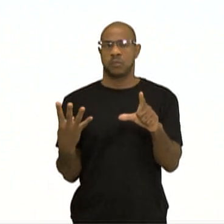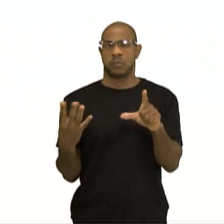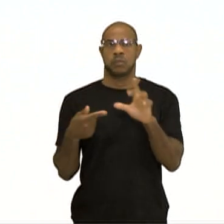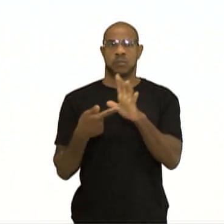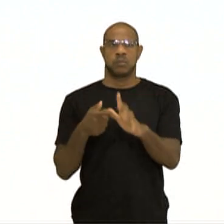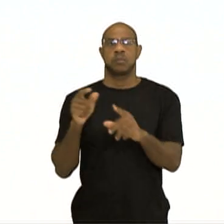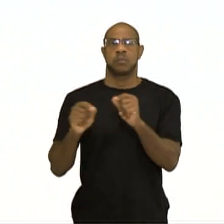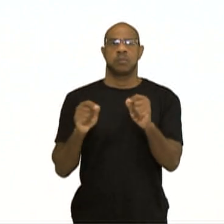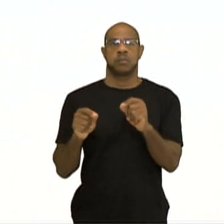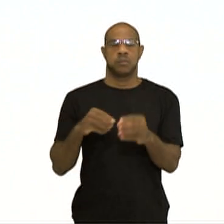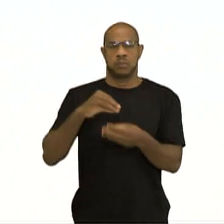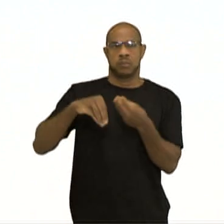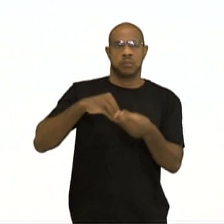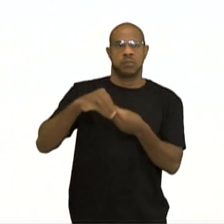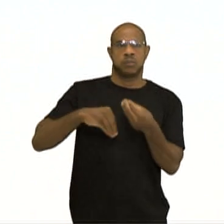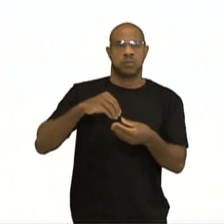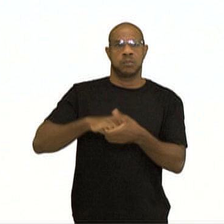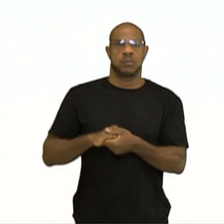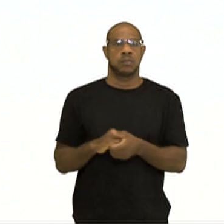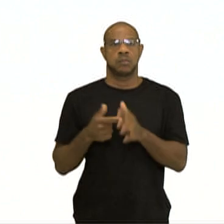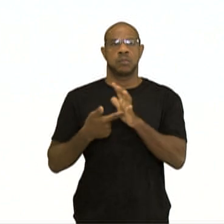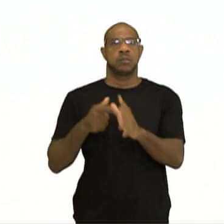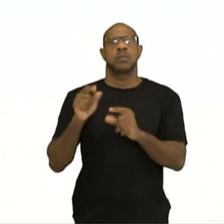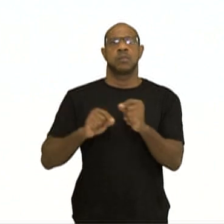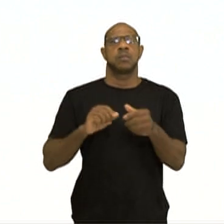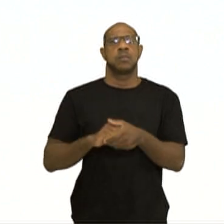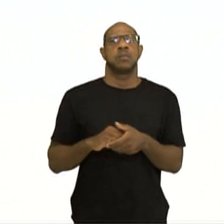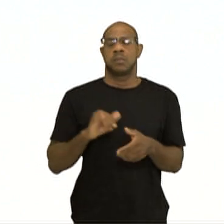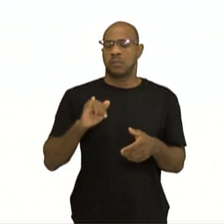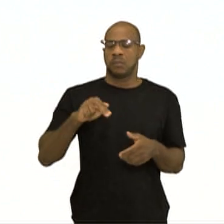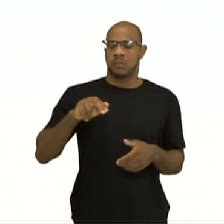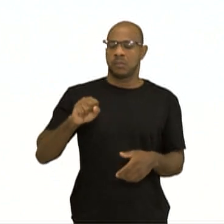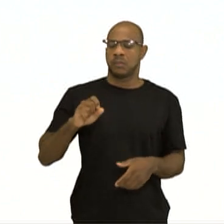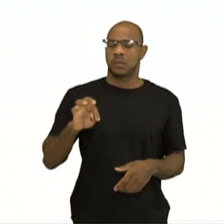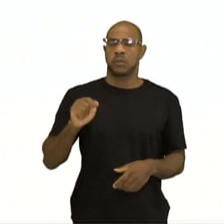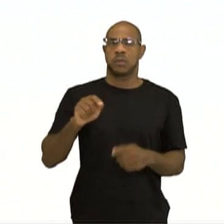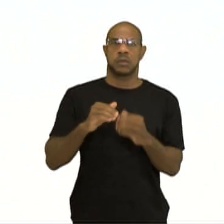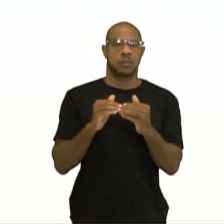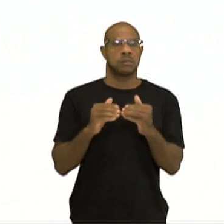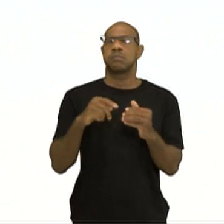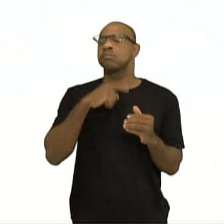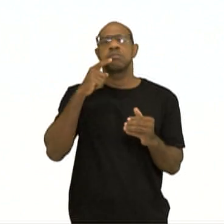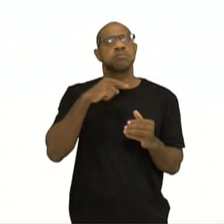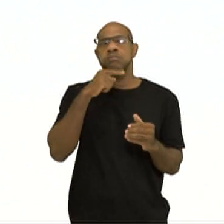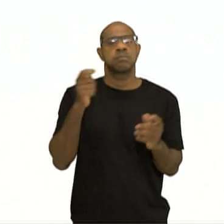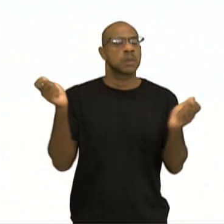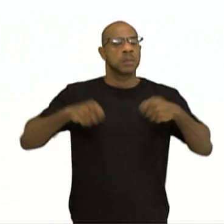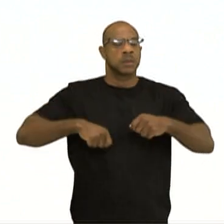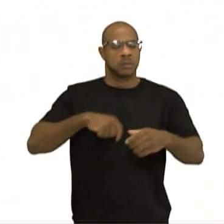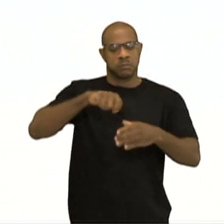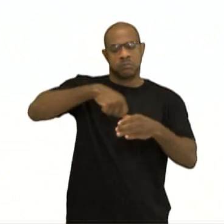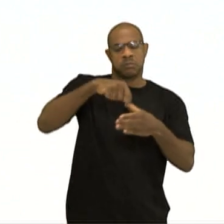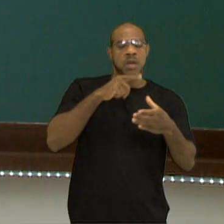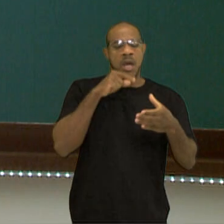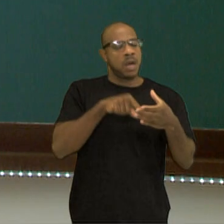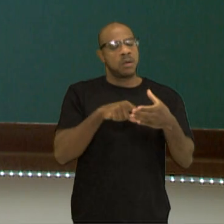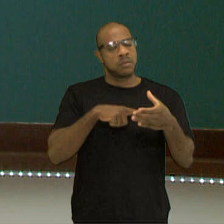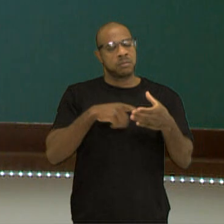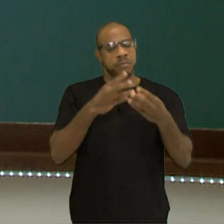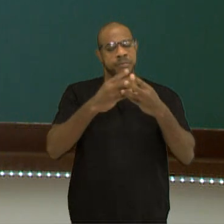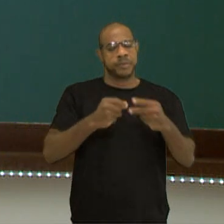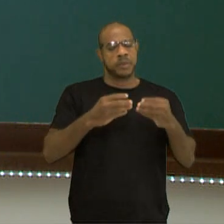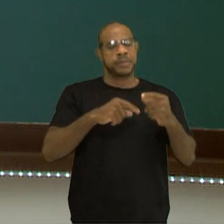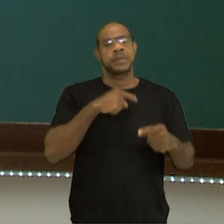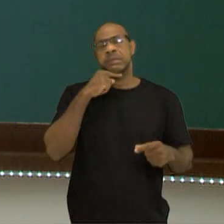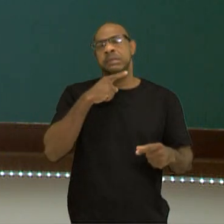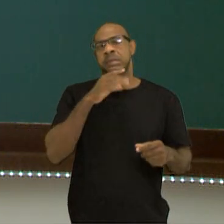indicar uma solução que, nesse caso, é insaturada. Não alcançou a capacidade que o volume de água tende a dissolver